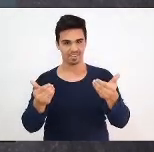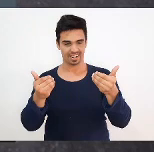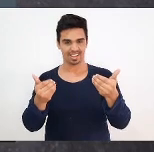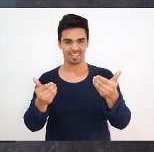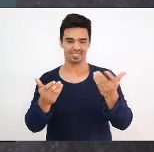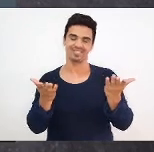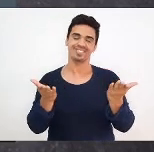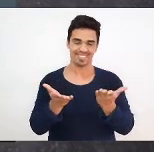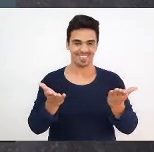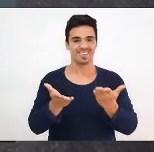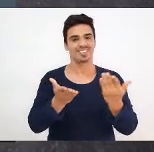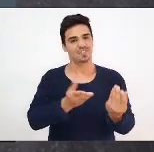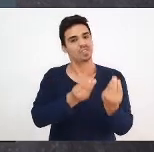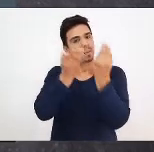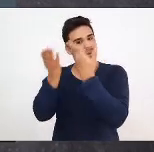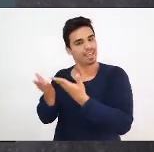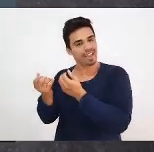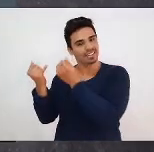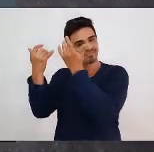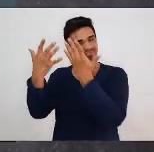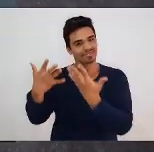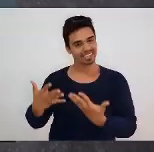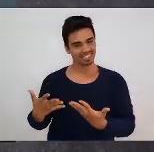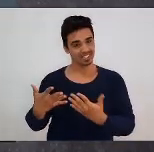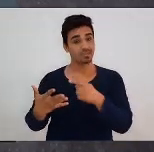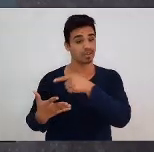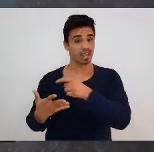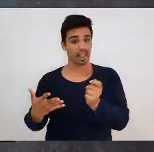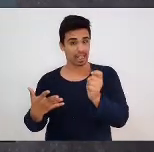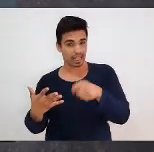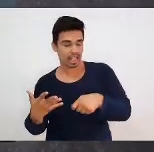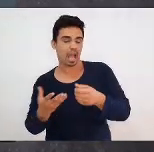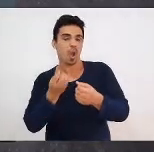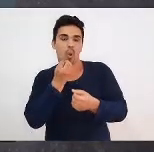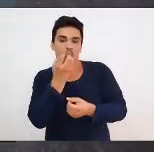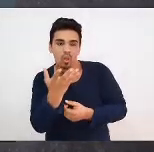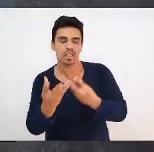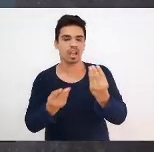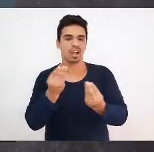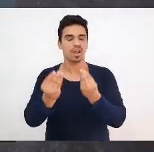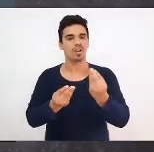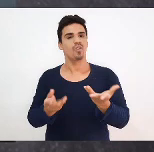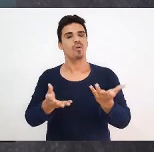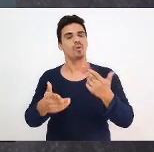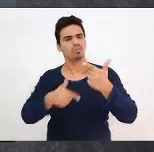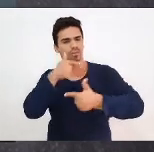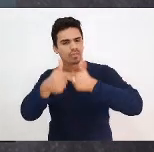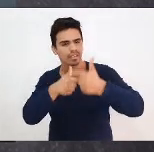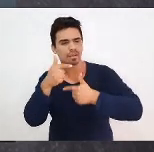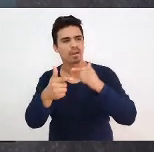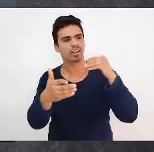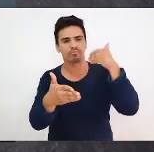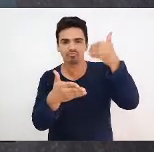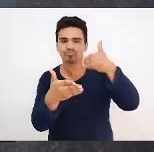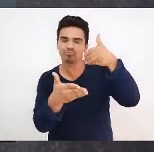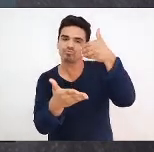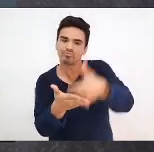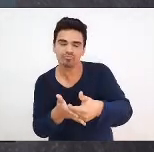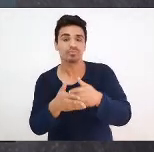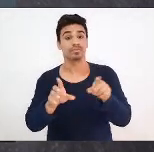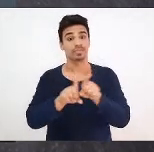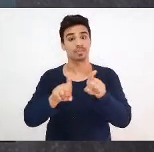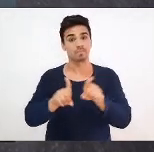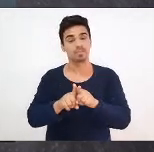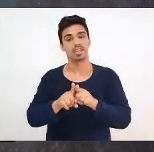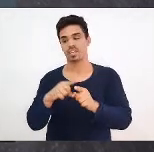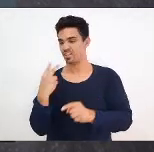palavra, para que você possa contar como é que tem sido feito esse trabalho até agora, que nós fizemos em conjunto, né,